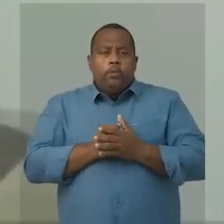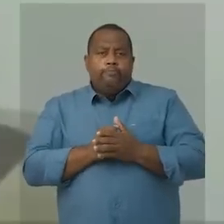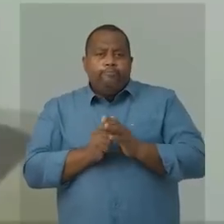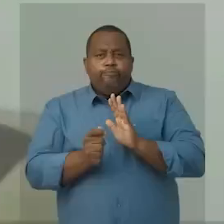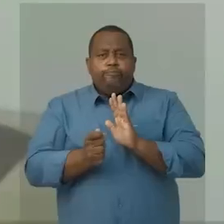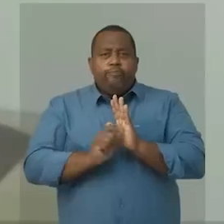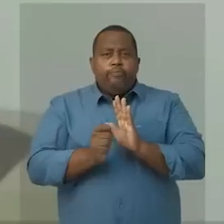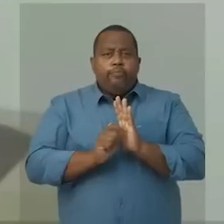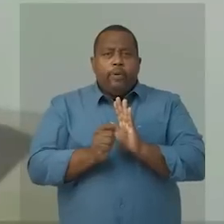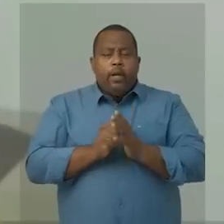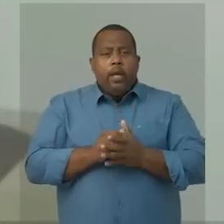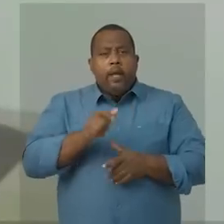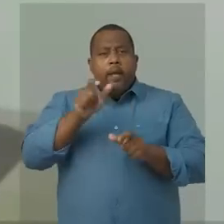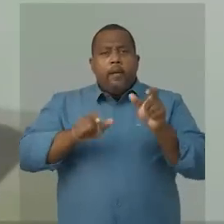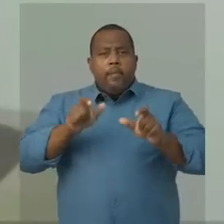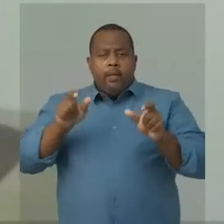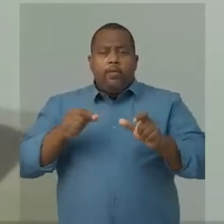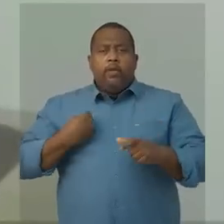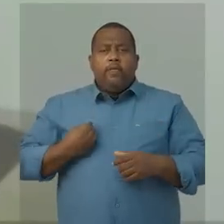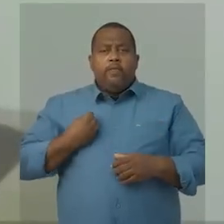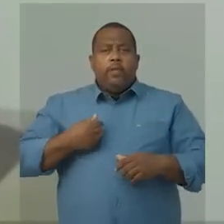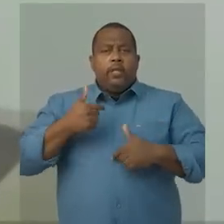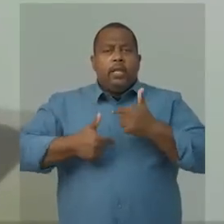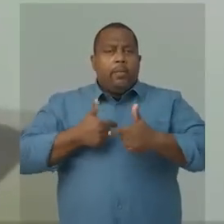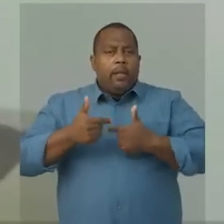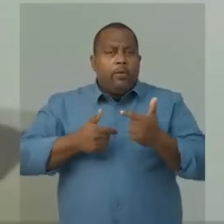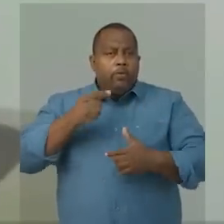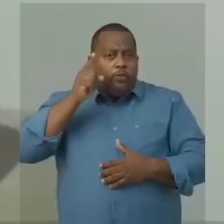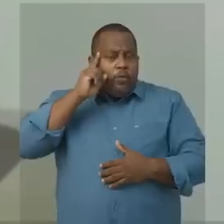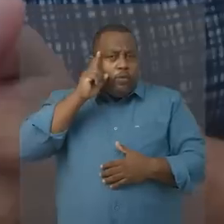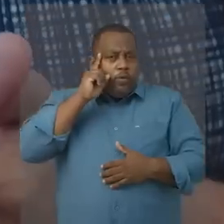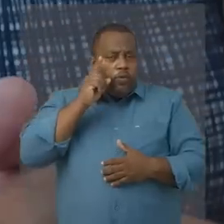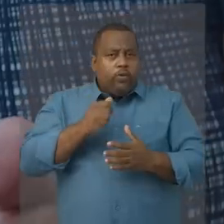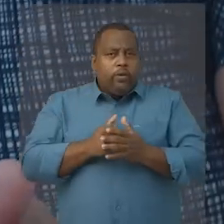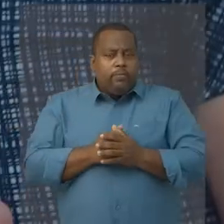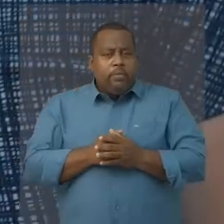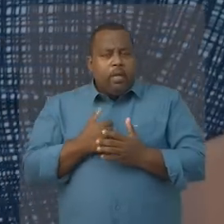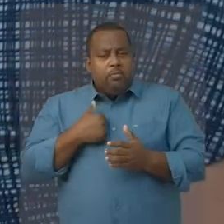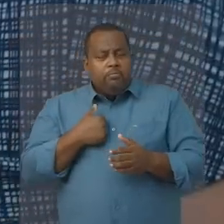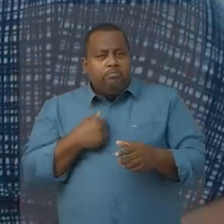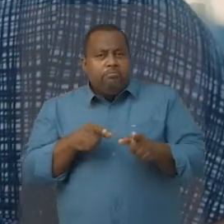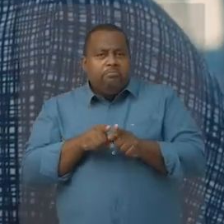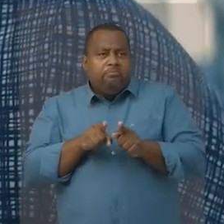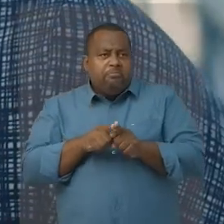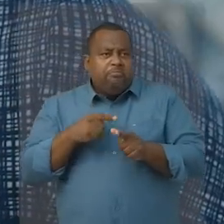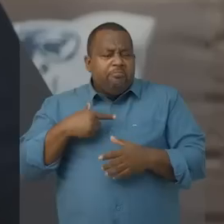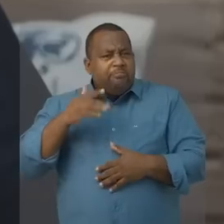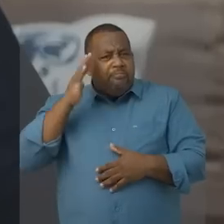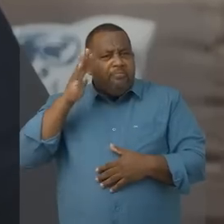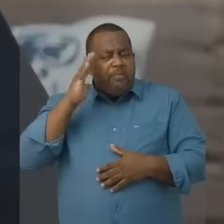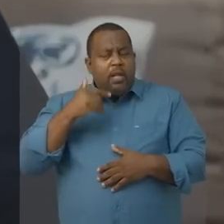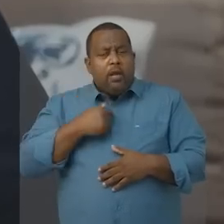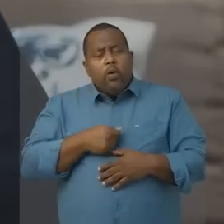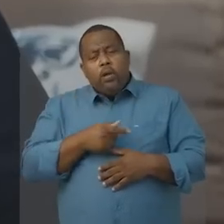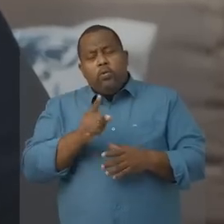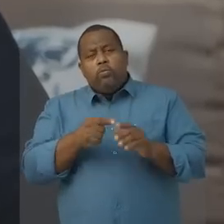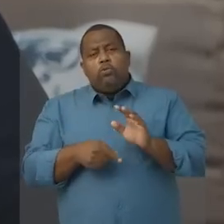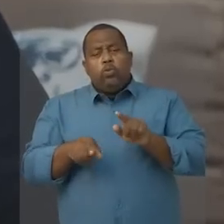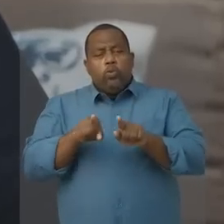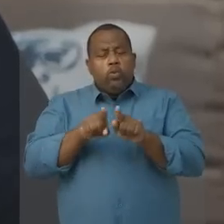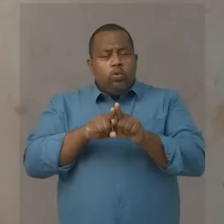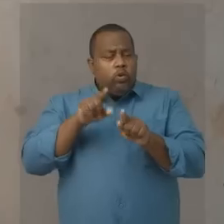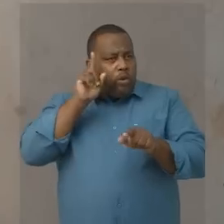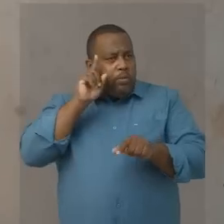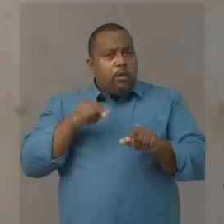maconha, são pessoas que trabalham, todo dia vão trabalhar o pau. Eu tenho amigos que dizem, ah, eu fico um cigarro de uma Bahia